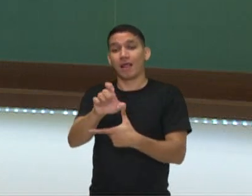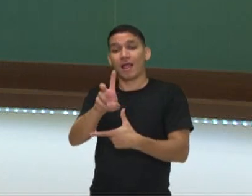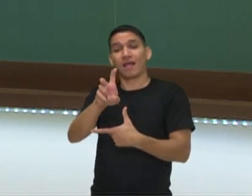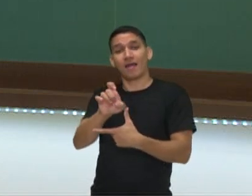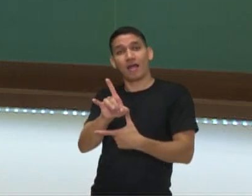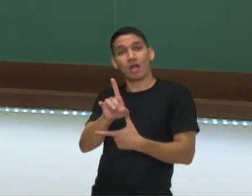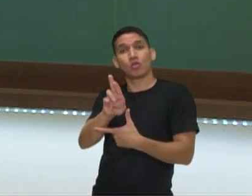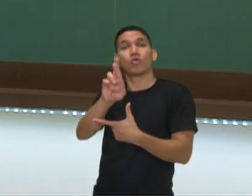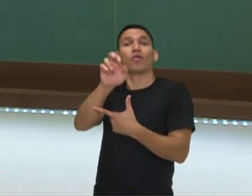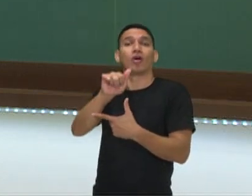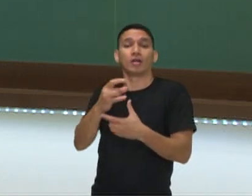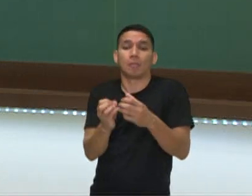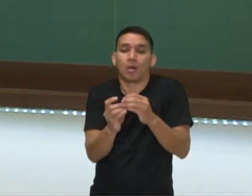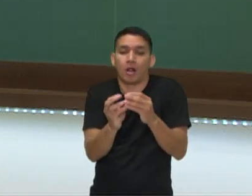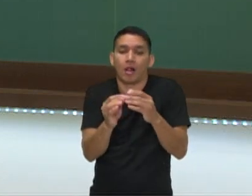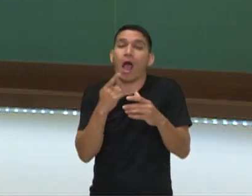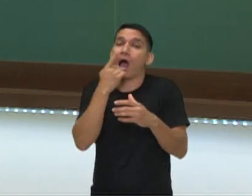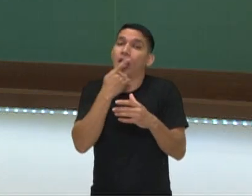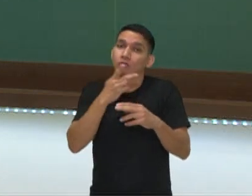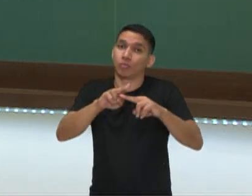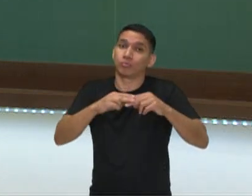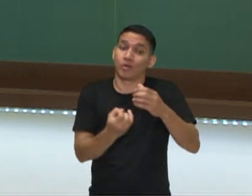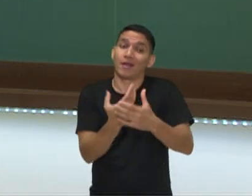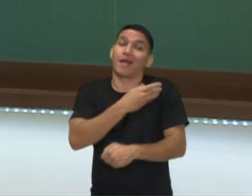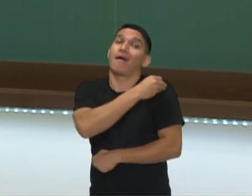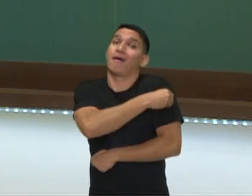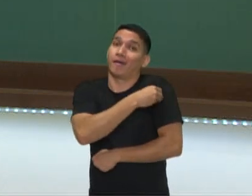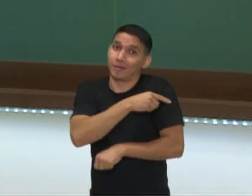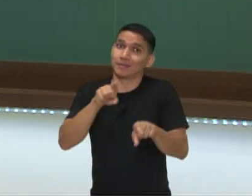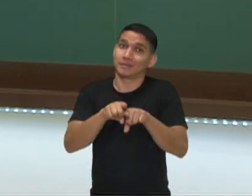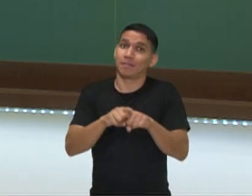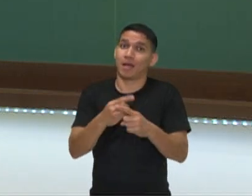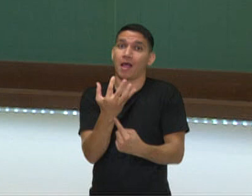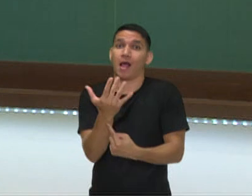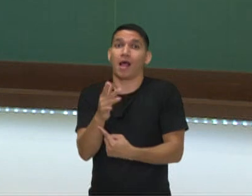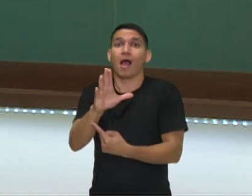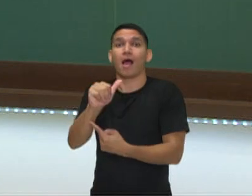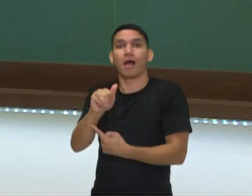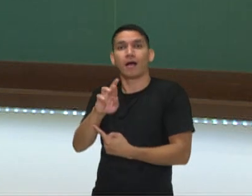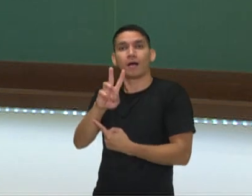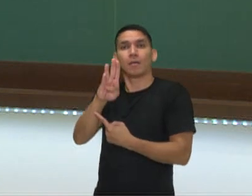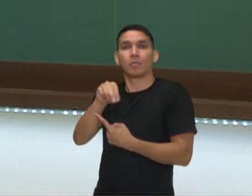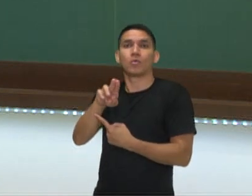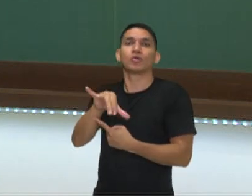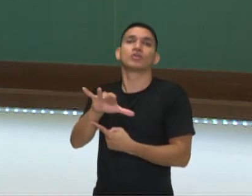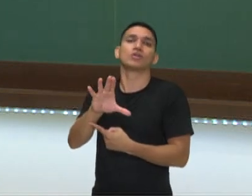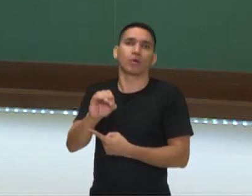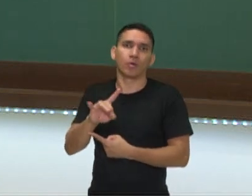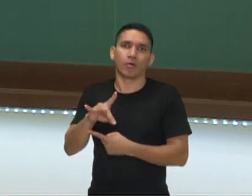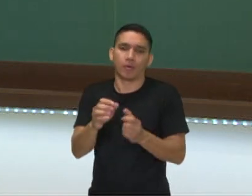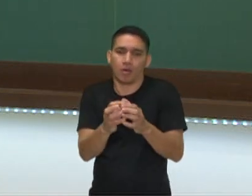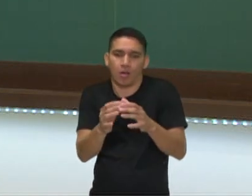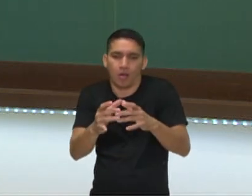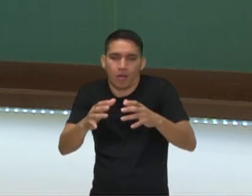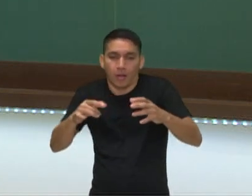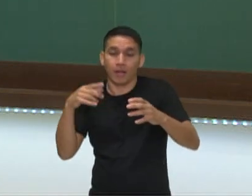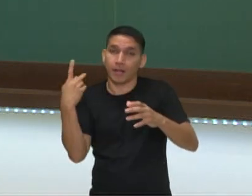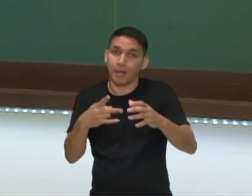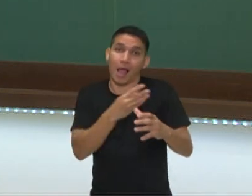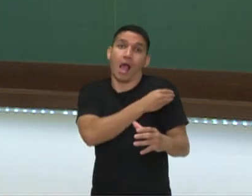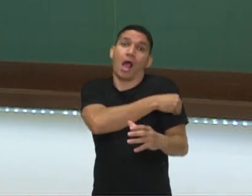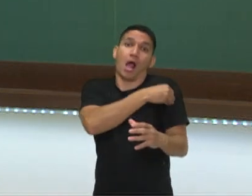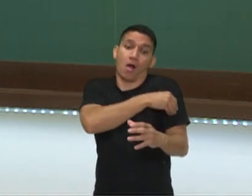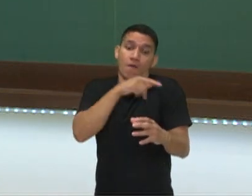os açúcares, produzindo álcool etílico e gás carbônico. O gás carbônico responsável pela massa crescer e o álcool etílico, que